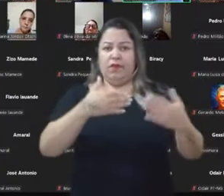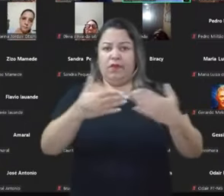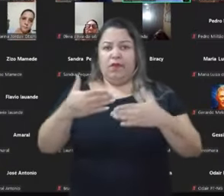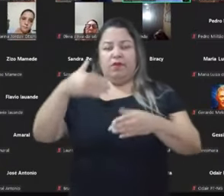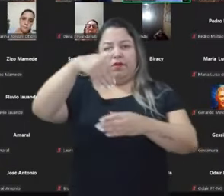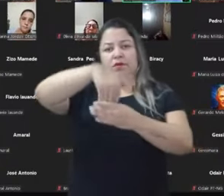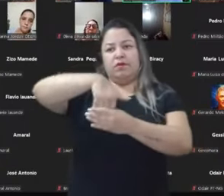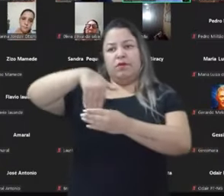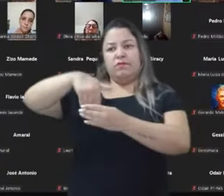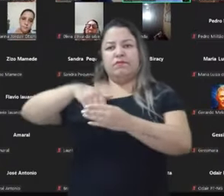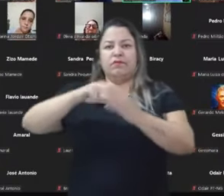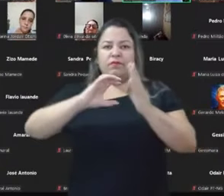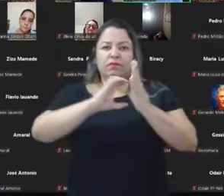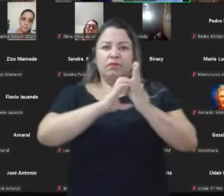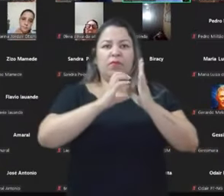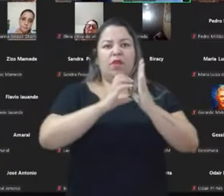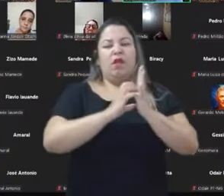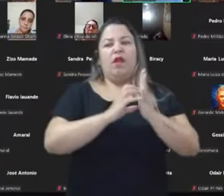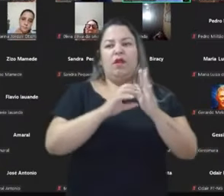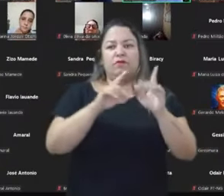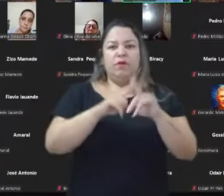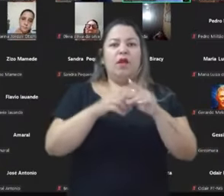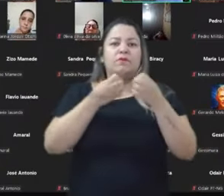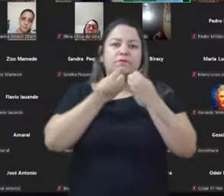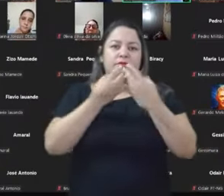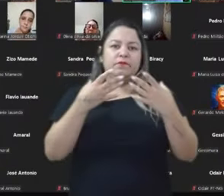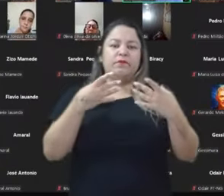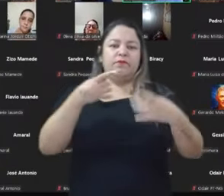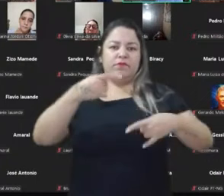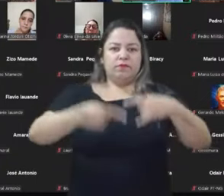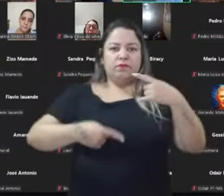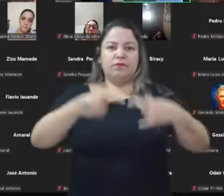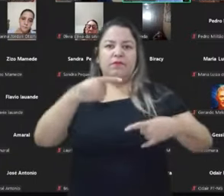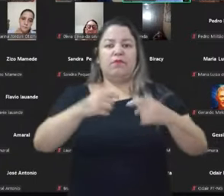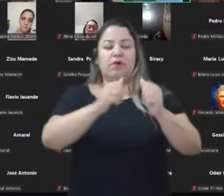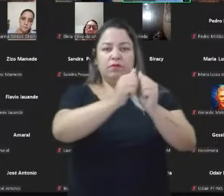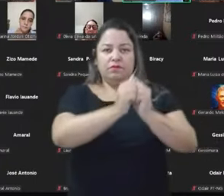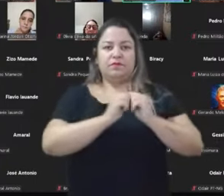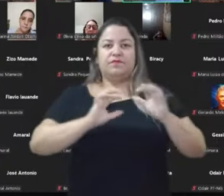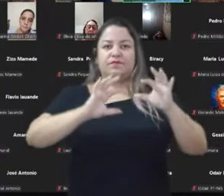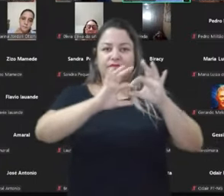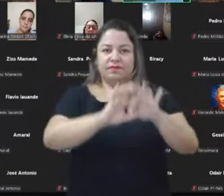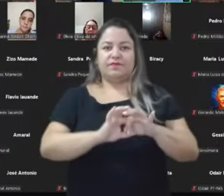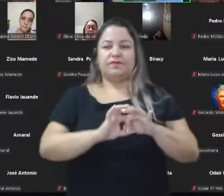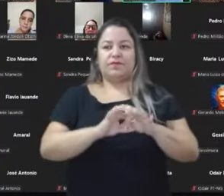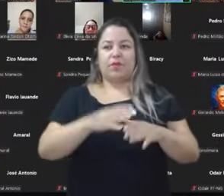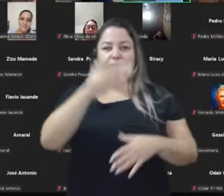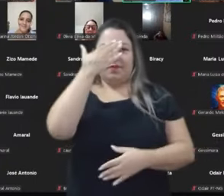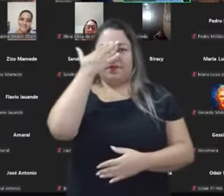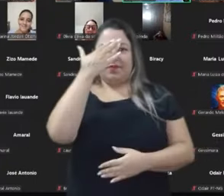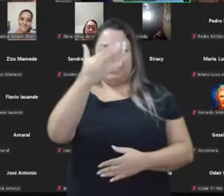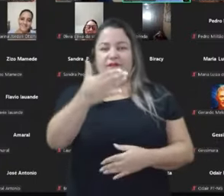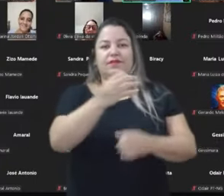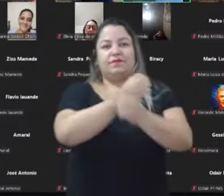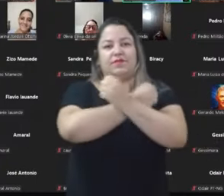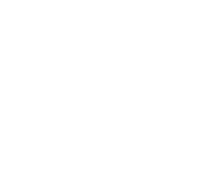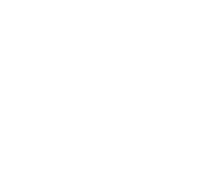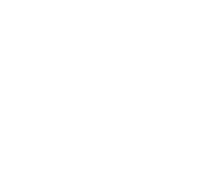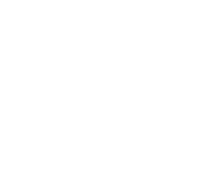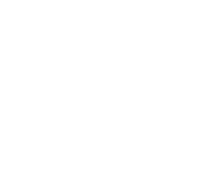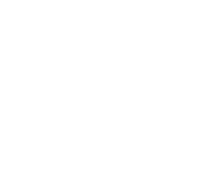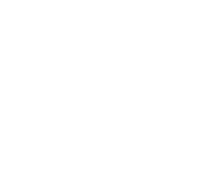partidárias. Então, sucesso para vocês, um bom debate, estamos juntos nessa caminhada. Obrigada, Breno, um abraço para todos.